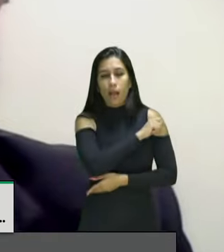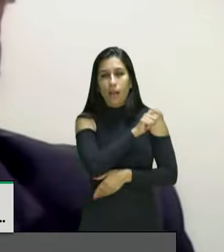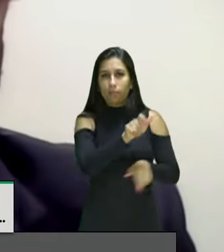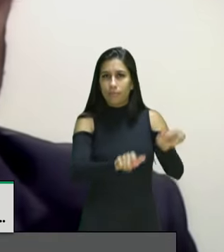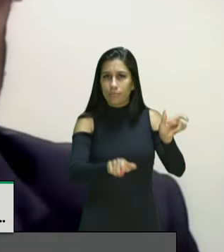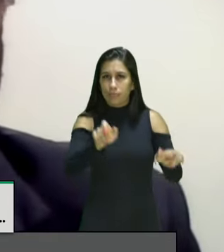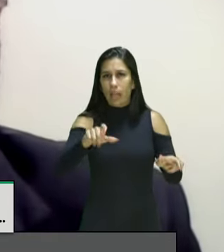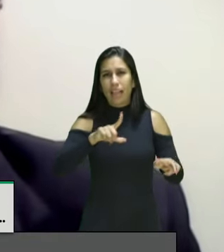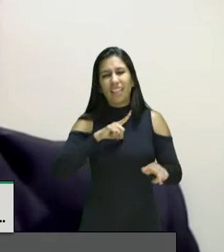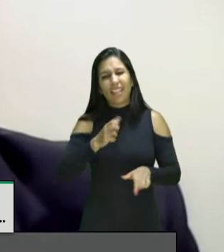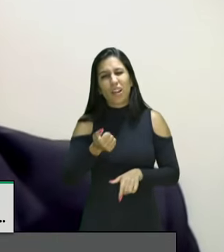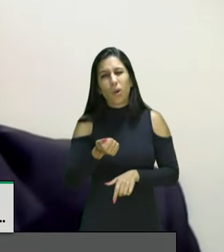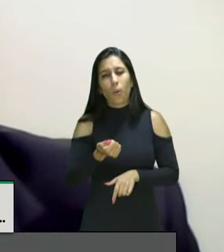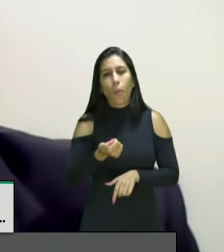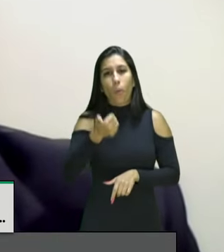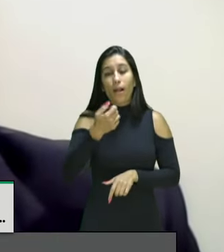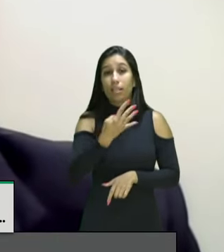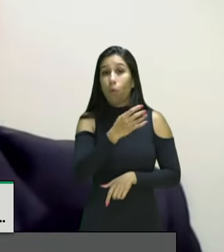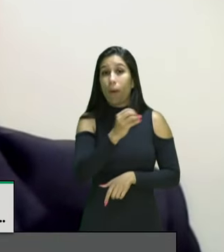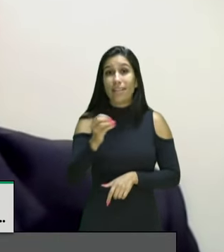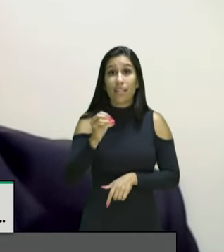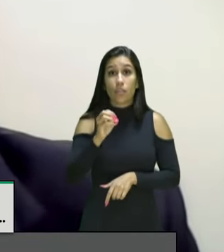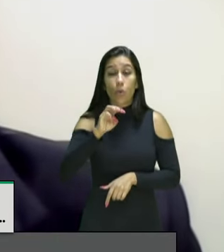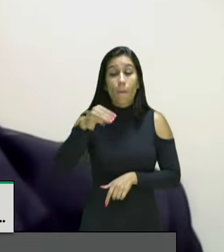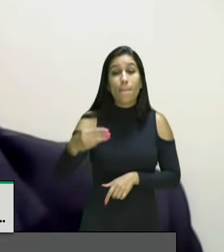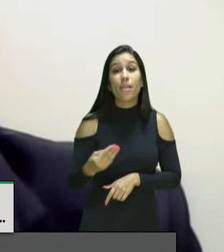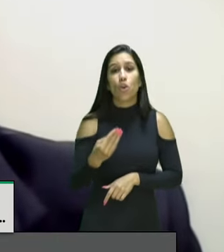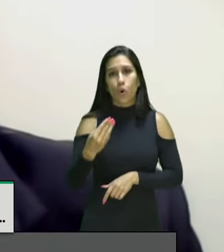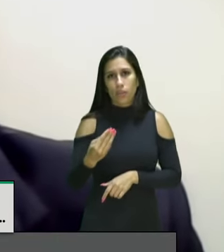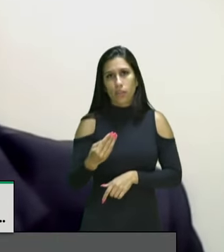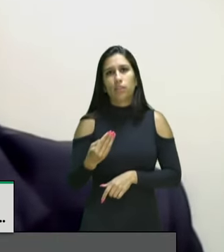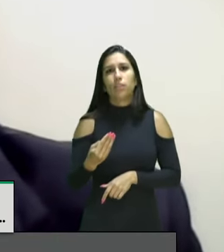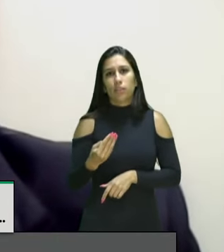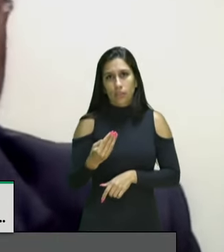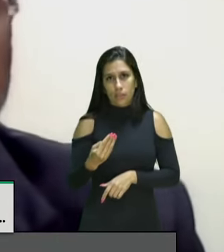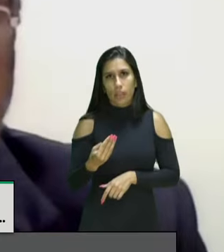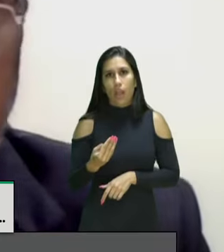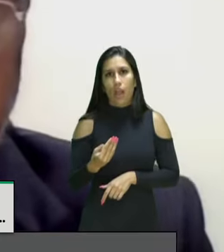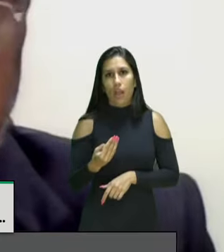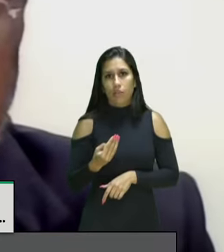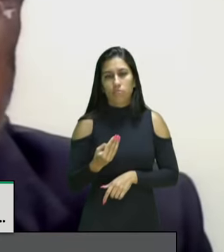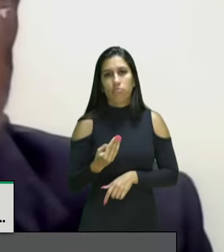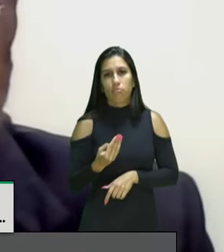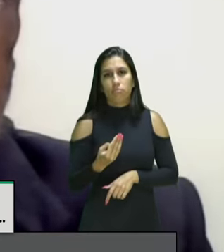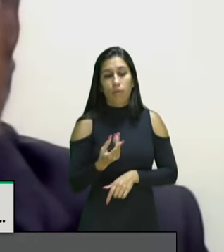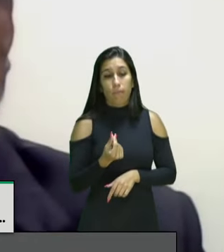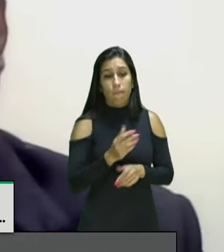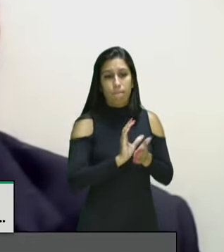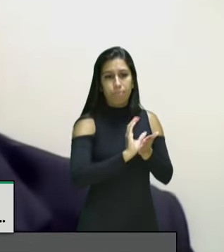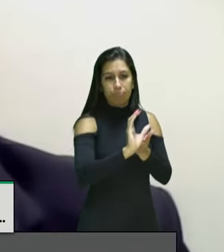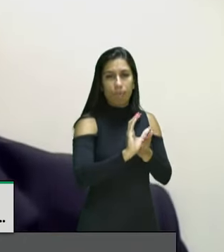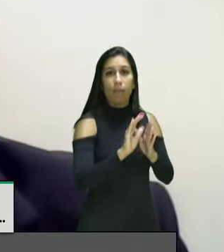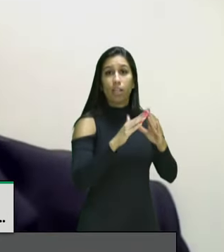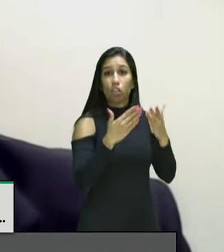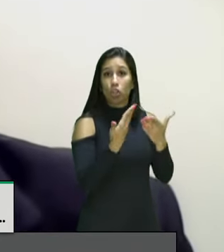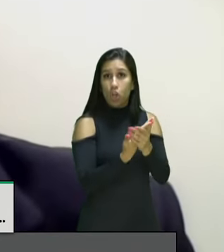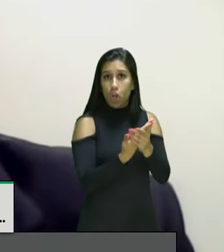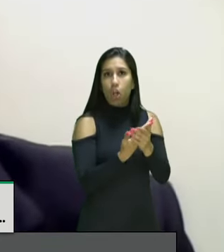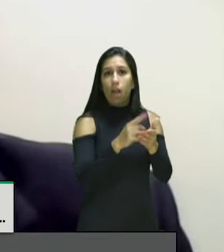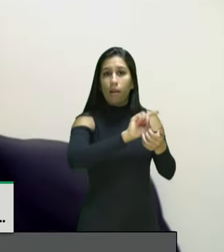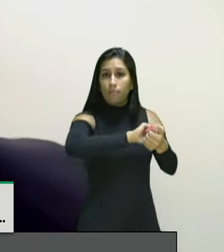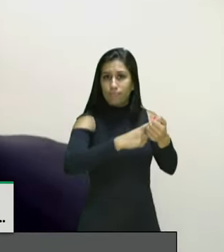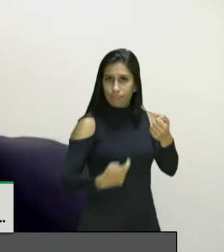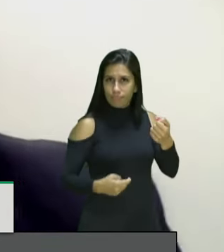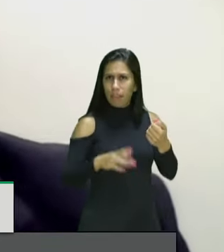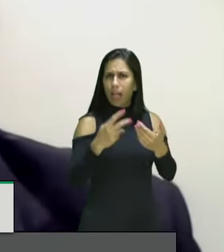400 milhões para as escolas quilombolas que foram repassadas em 2020, e uma projeção agora